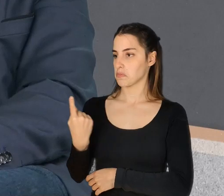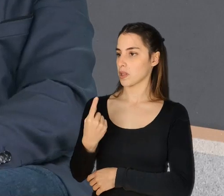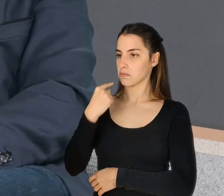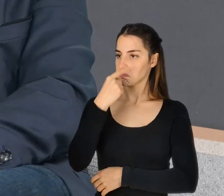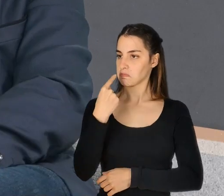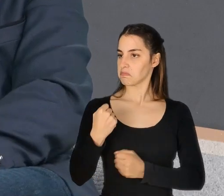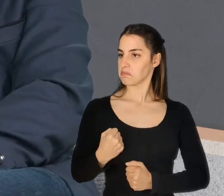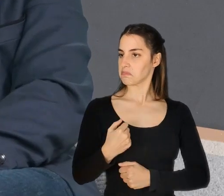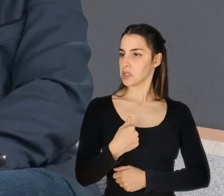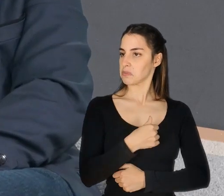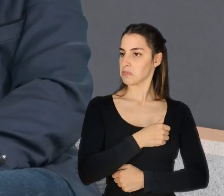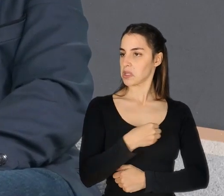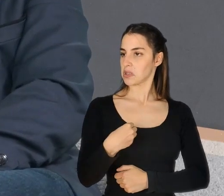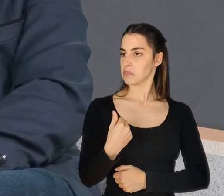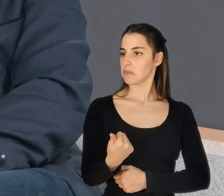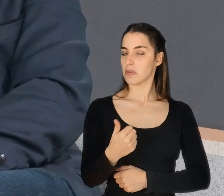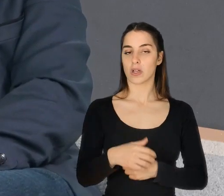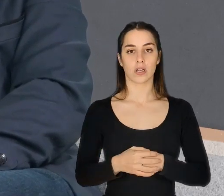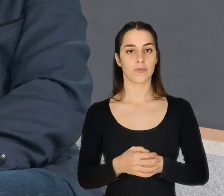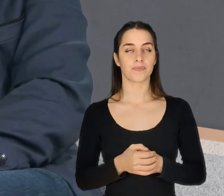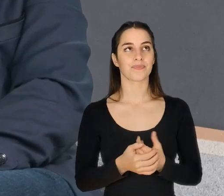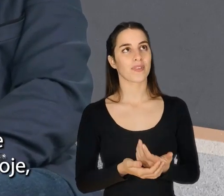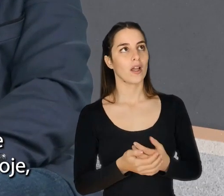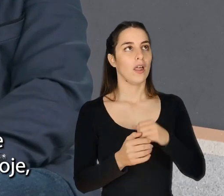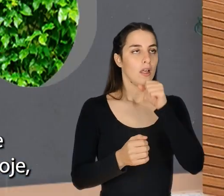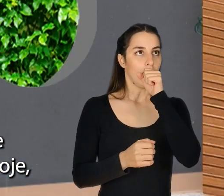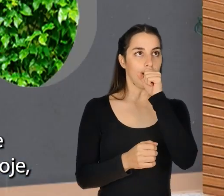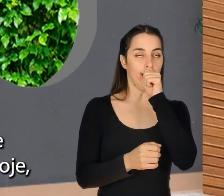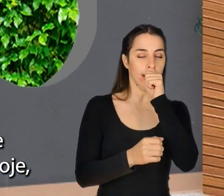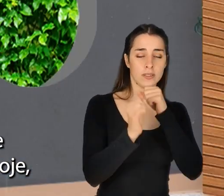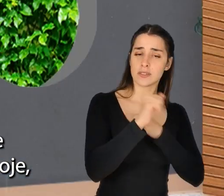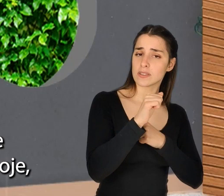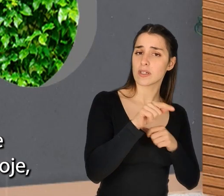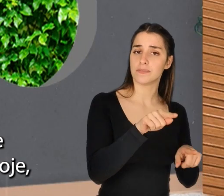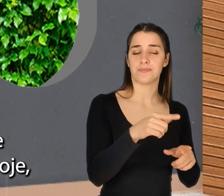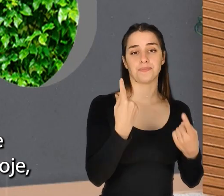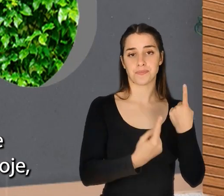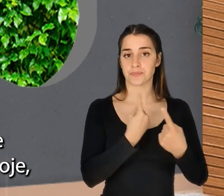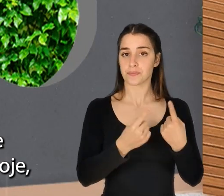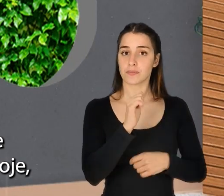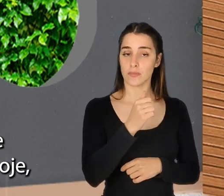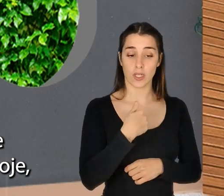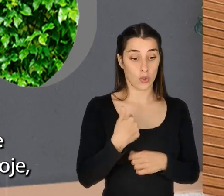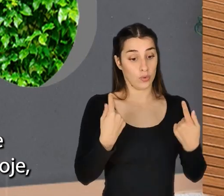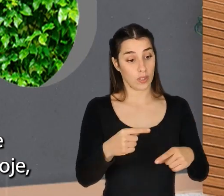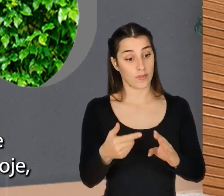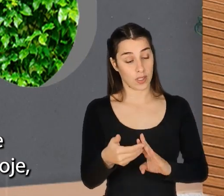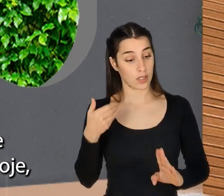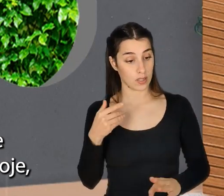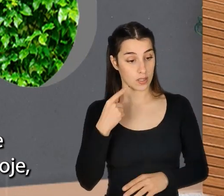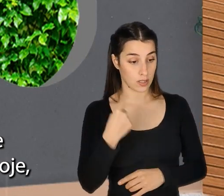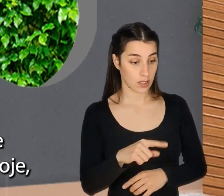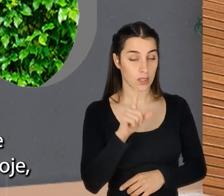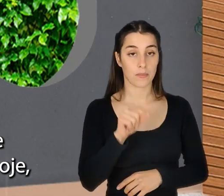que parecer sério para ser. Sim, porque isso às vezes dá, e eu lembro, tive e tenho ainda,